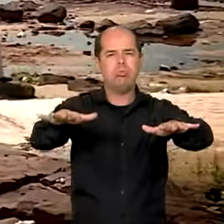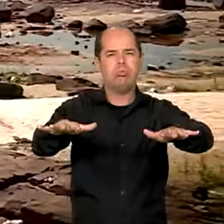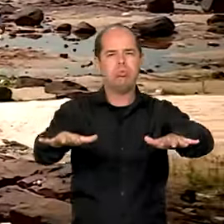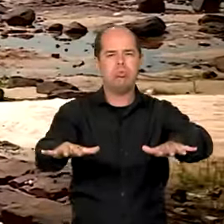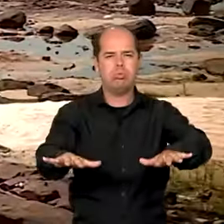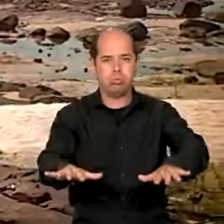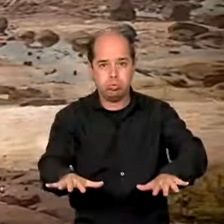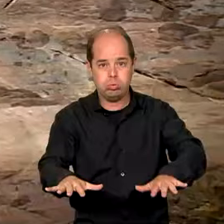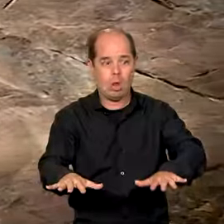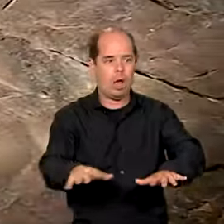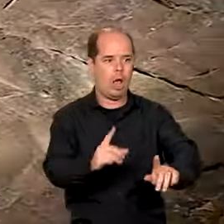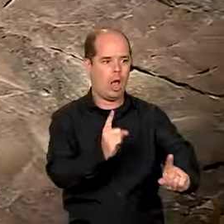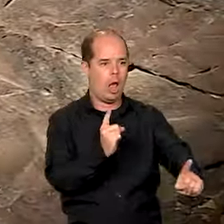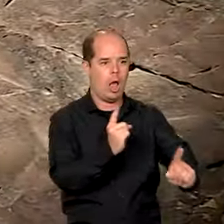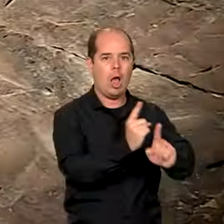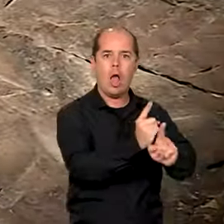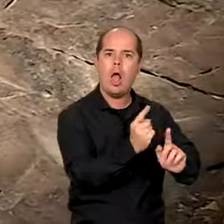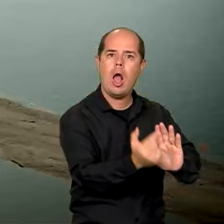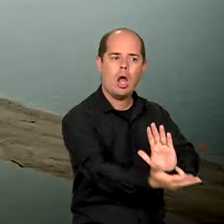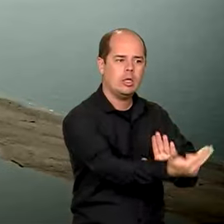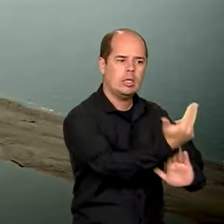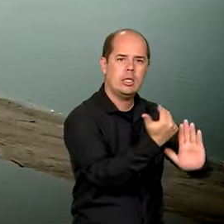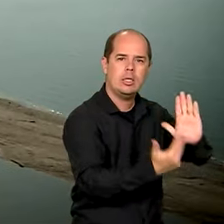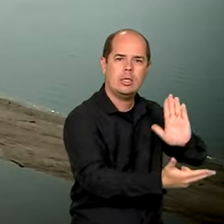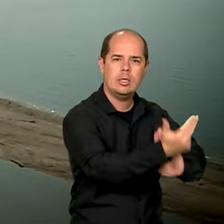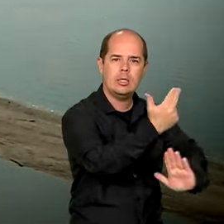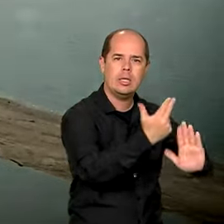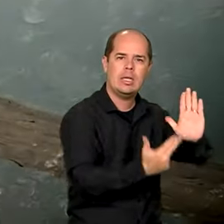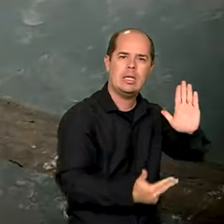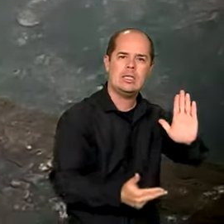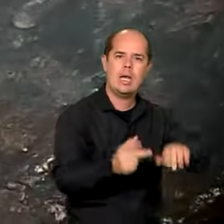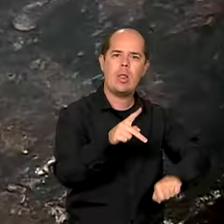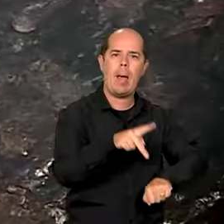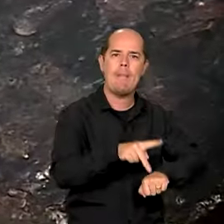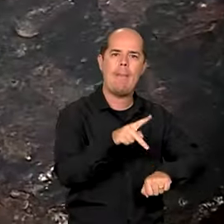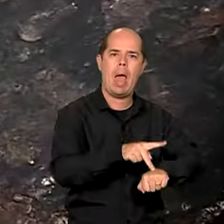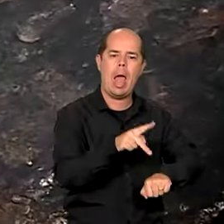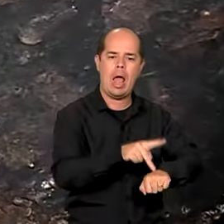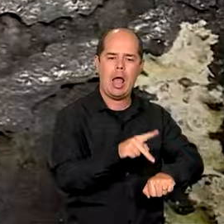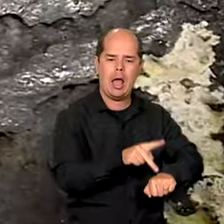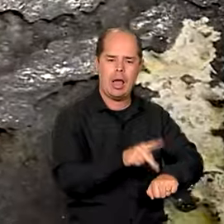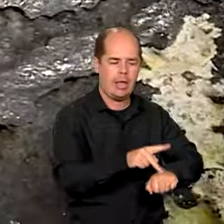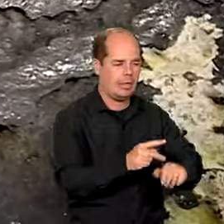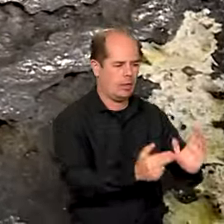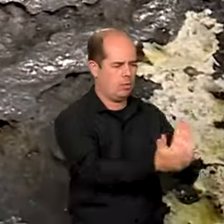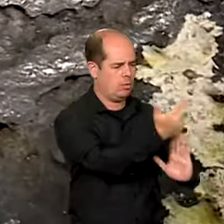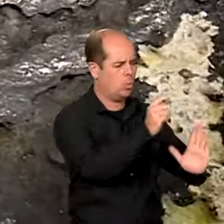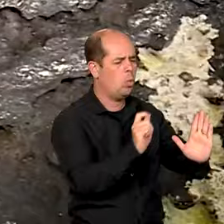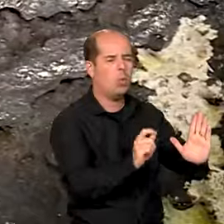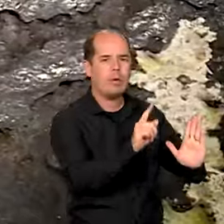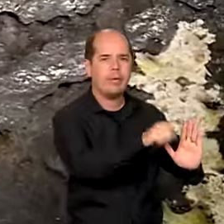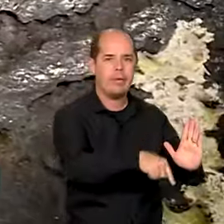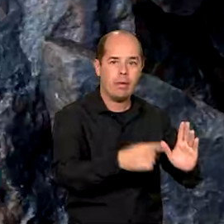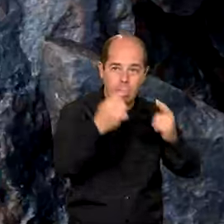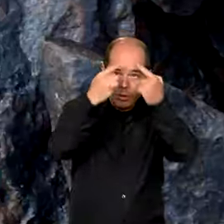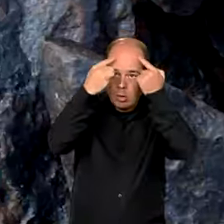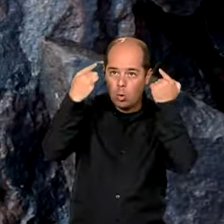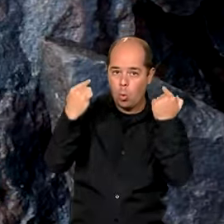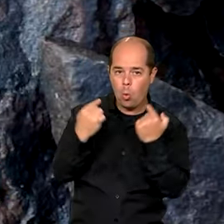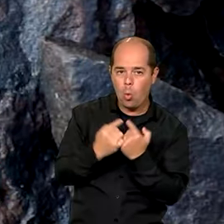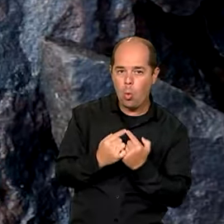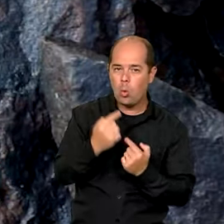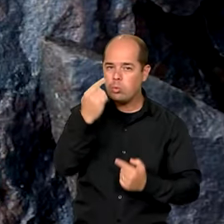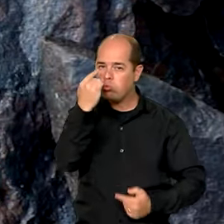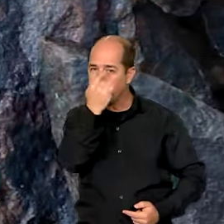atingiu o rio. As gravuras encontradas nas rochas representam rostos humanos. Algumas parecem